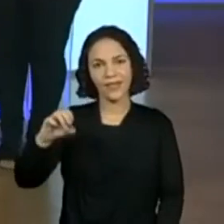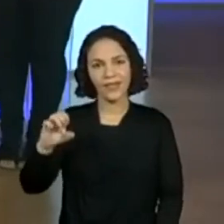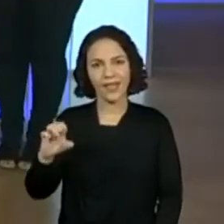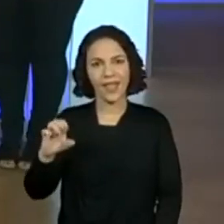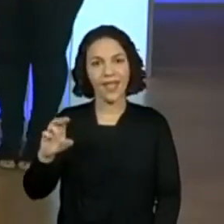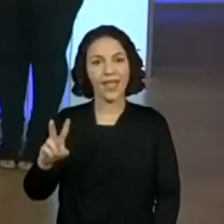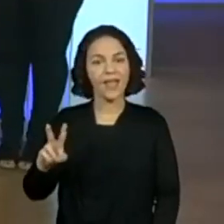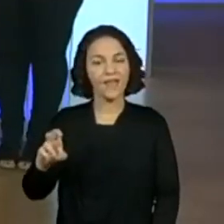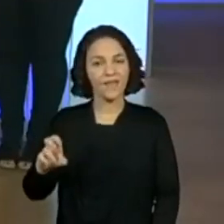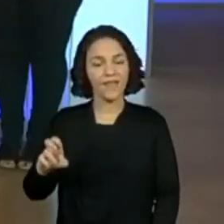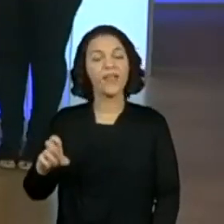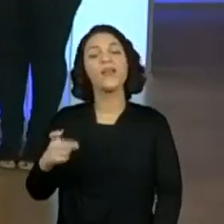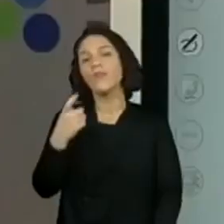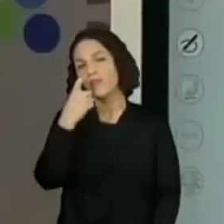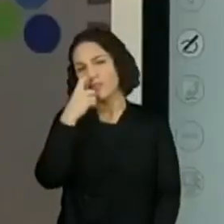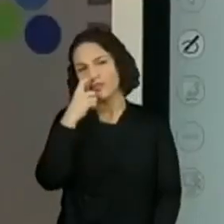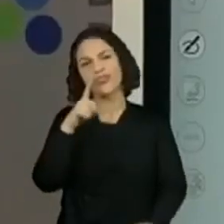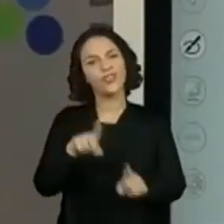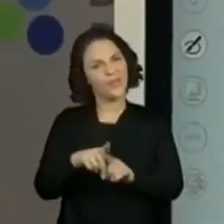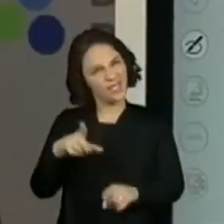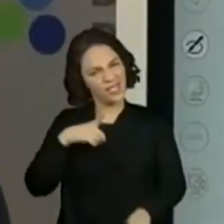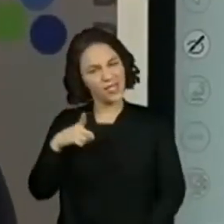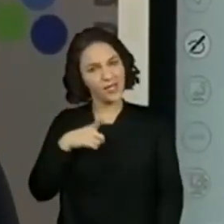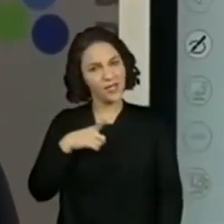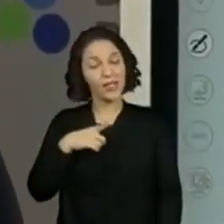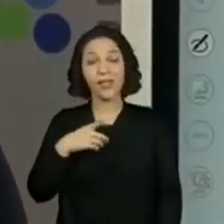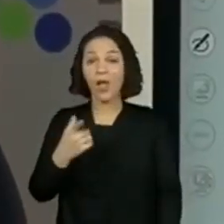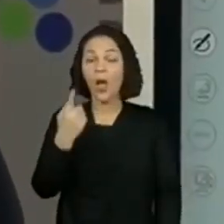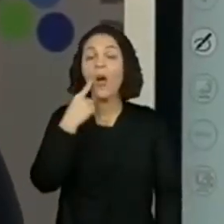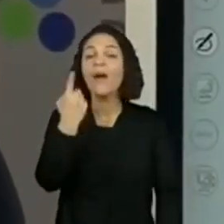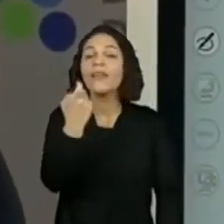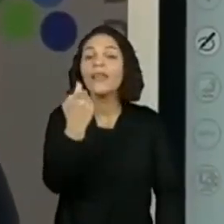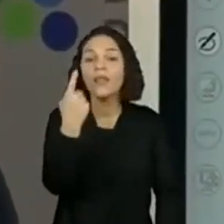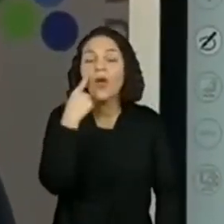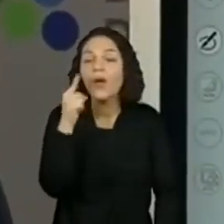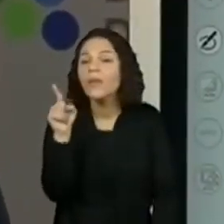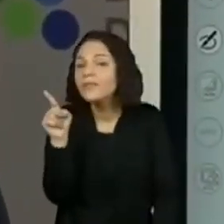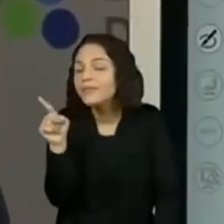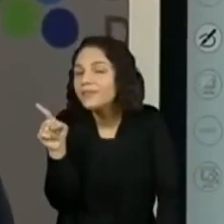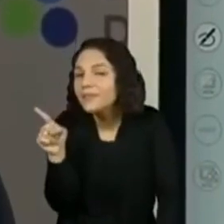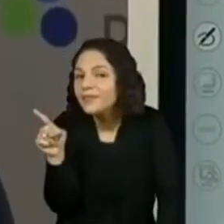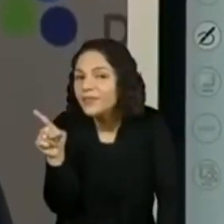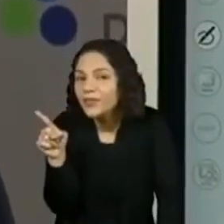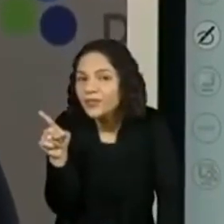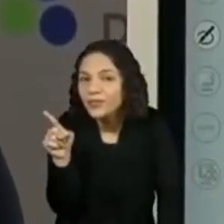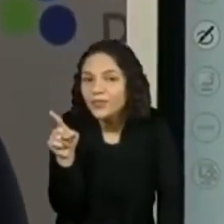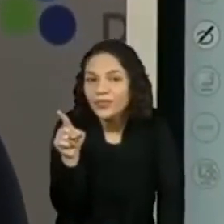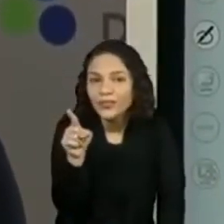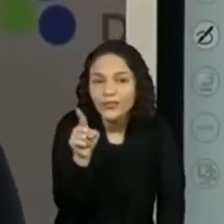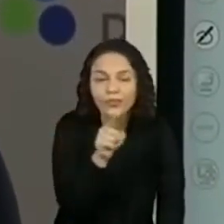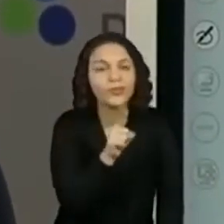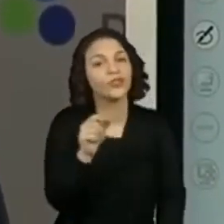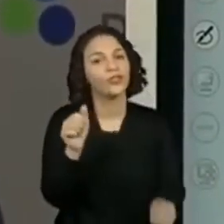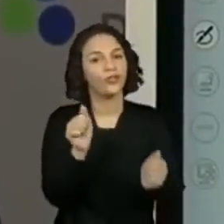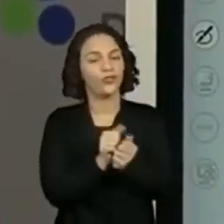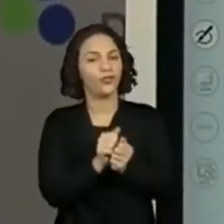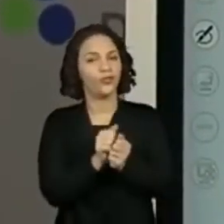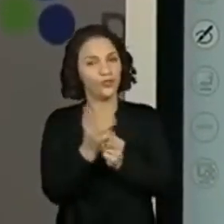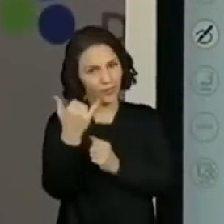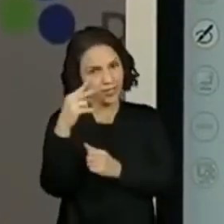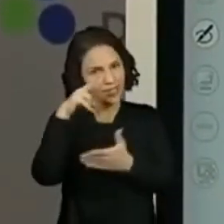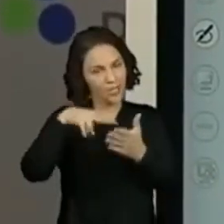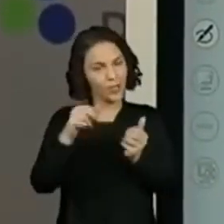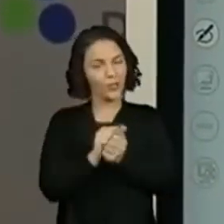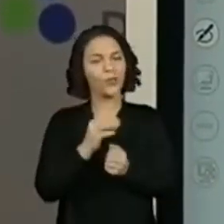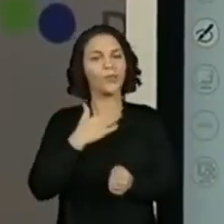mundo, todo mundo que estiver acompanhando na nossa aula, colocar o dedinho lá no comecinho, lá na letra B e ler Branca de